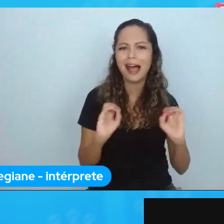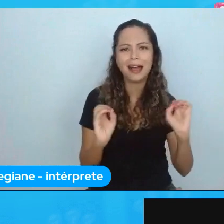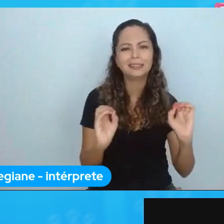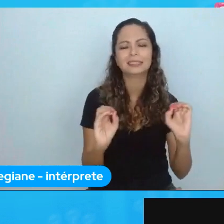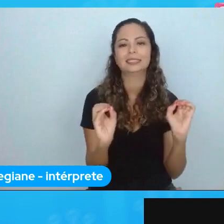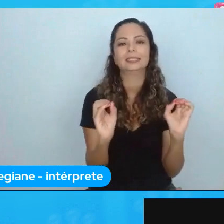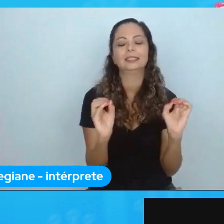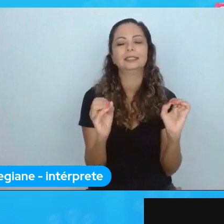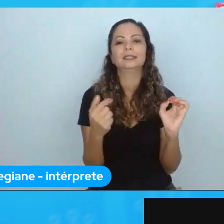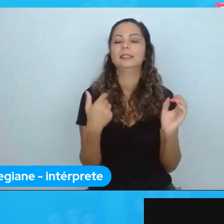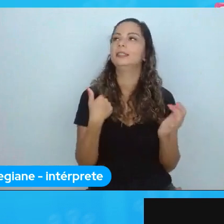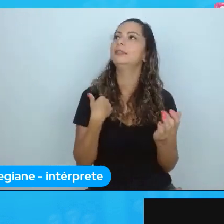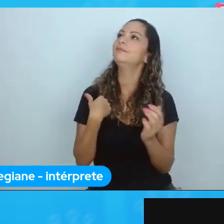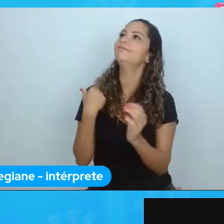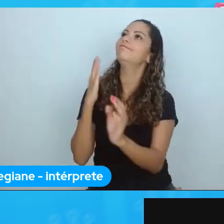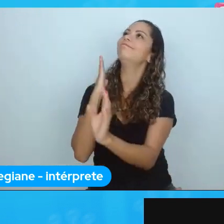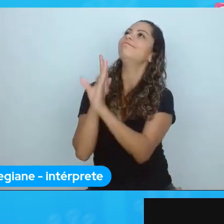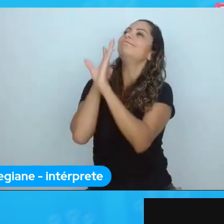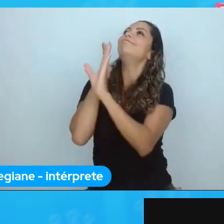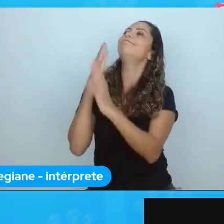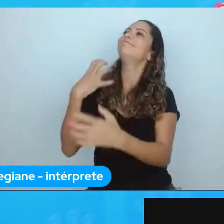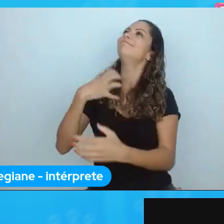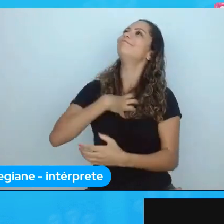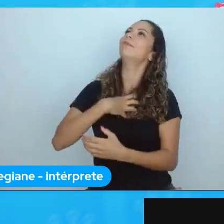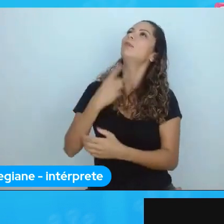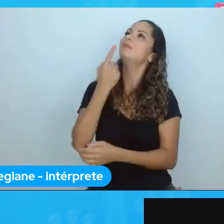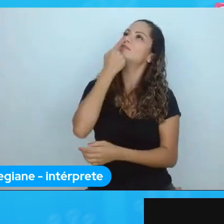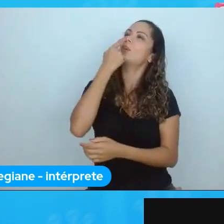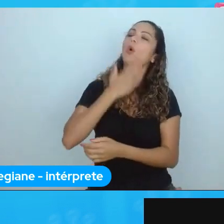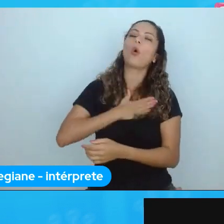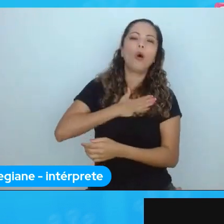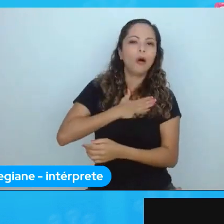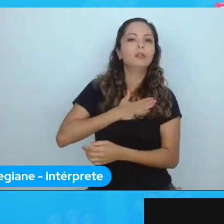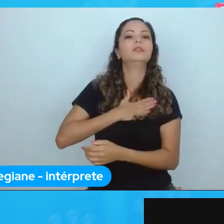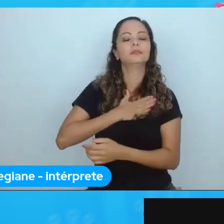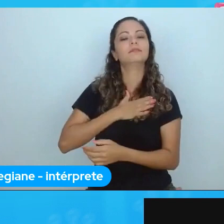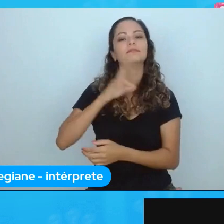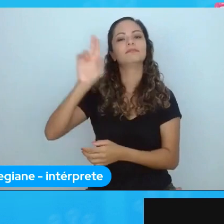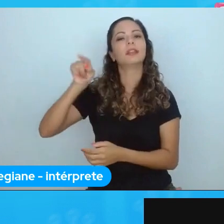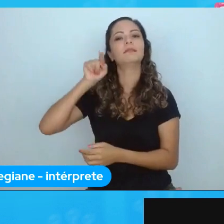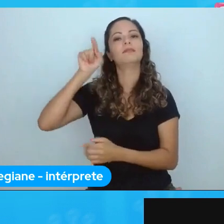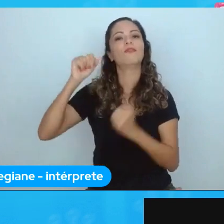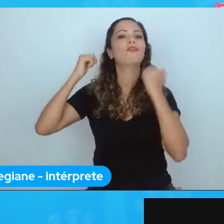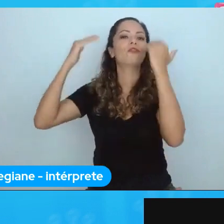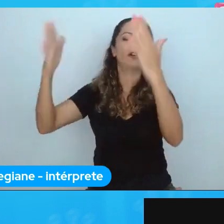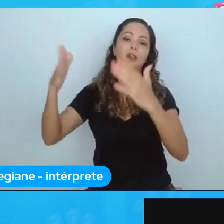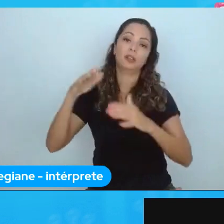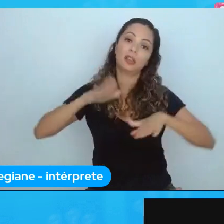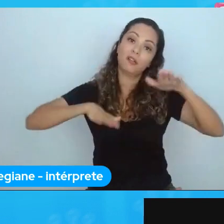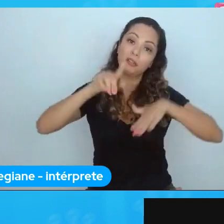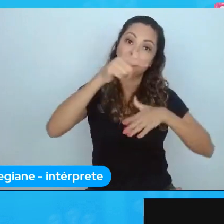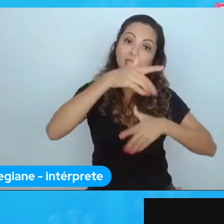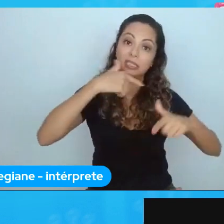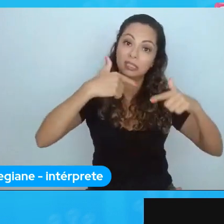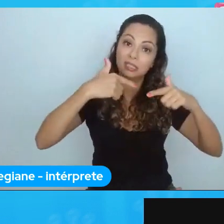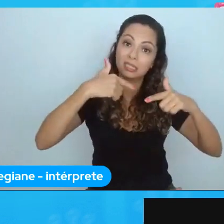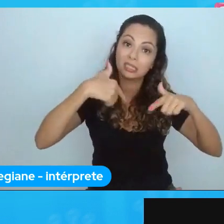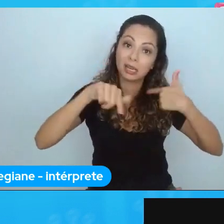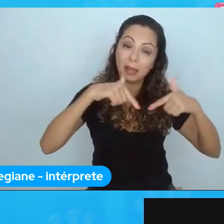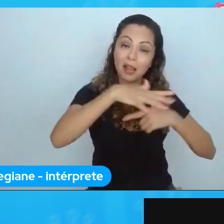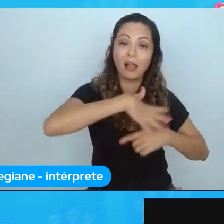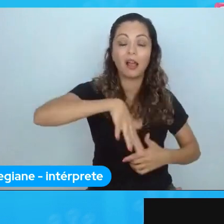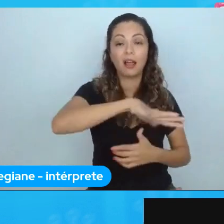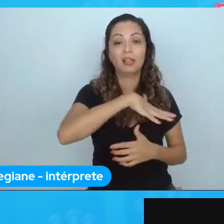descobri nesse caminho sozinho, então se você está em saúde e por acaso pensa, caramba, gosto de saúde, mas eu também quero fazer